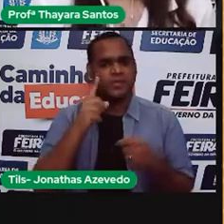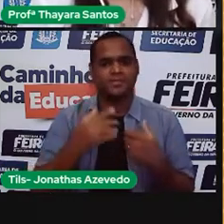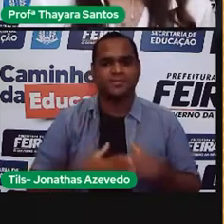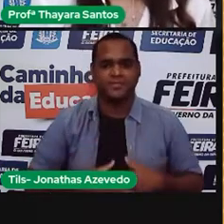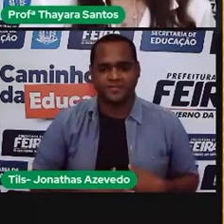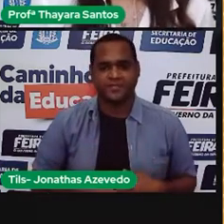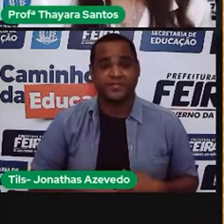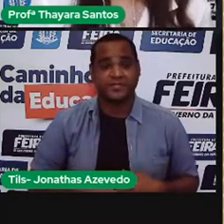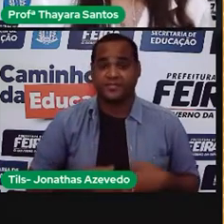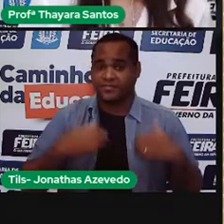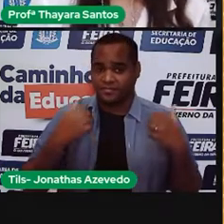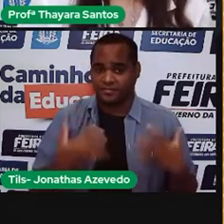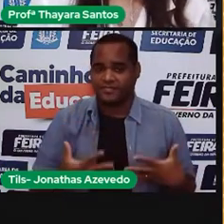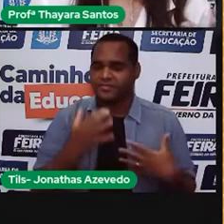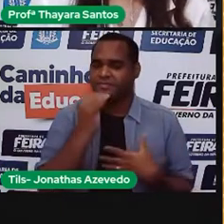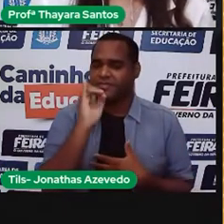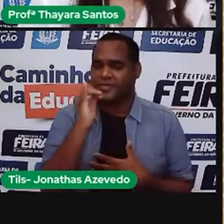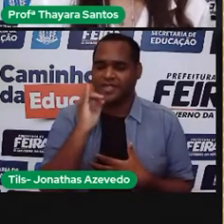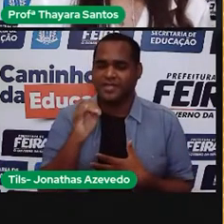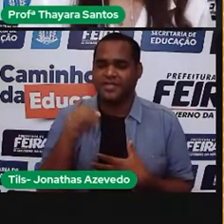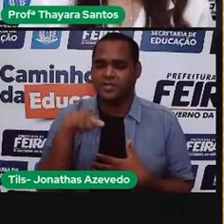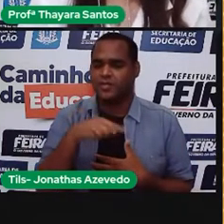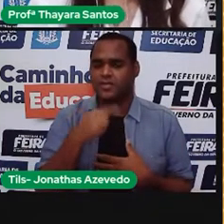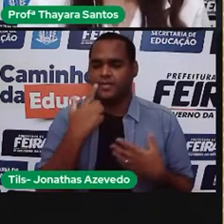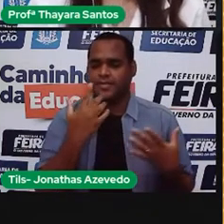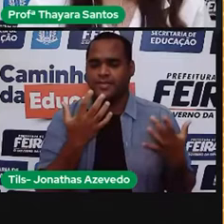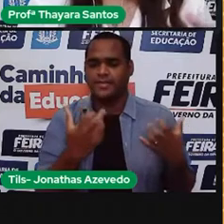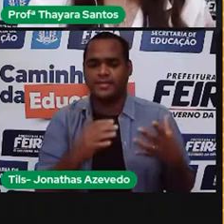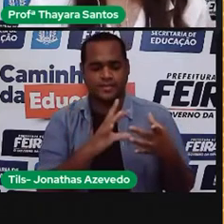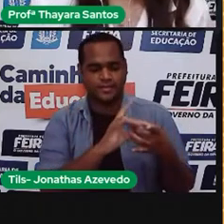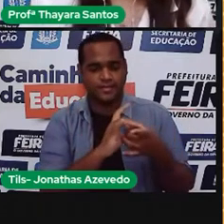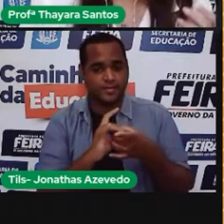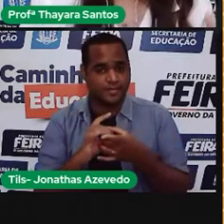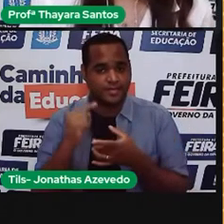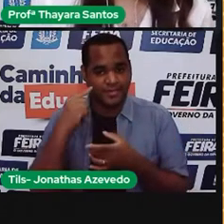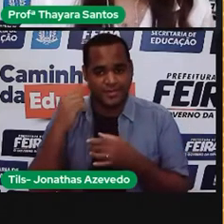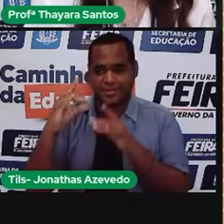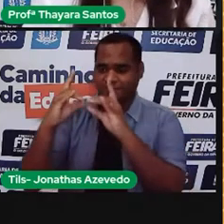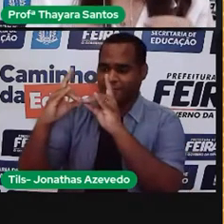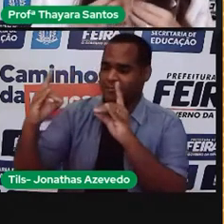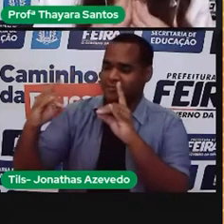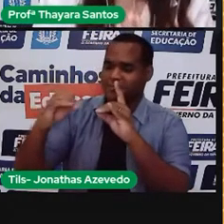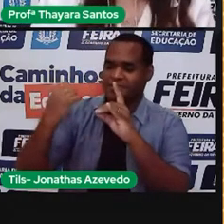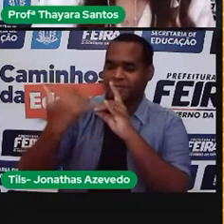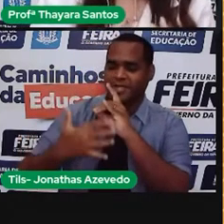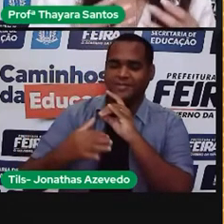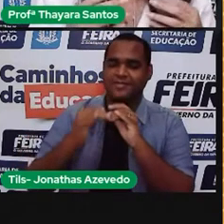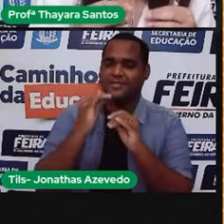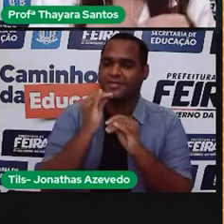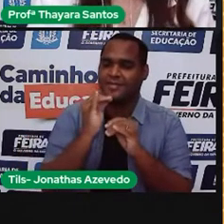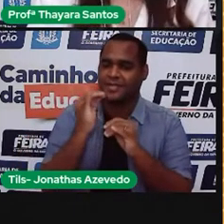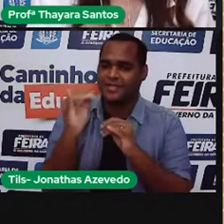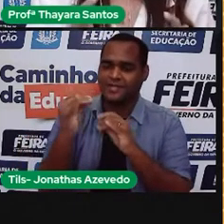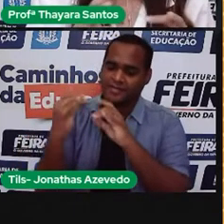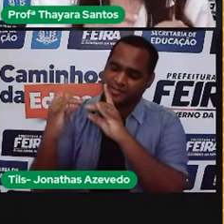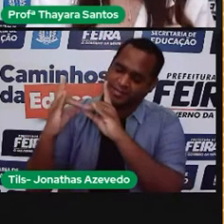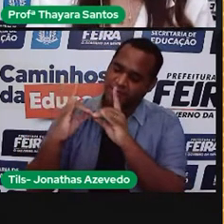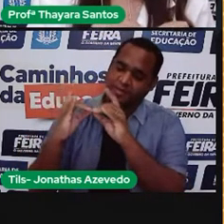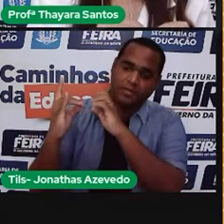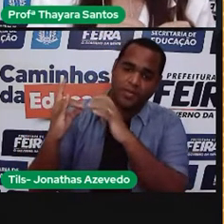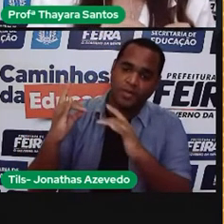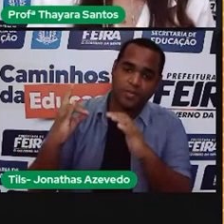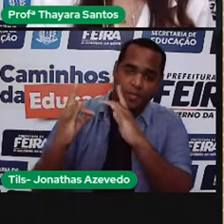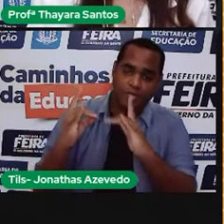E essa energia elétrica, ela está relacionada com a passagem da corrente elétrica. E o que é isso? Na verdade, essa